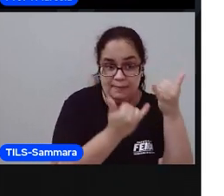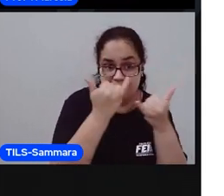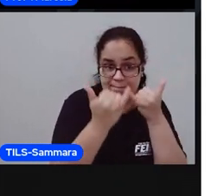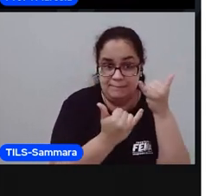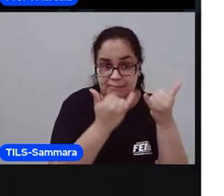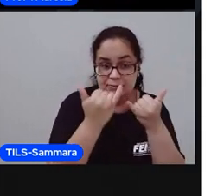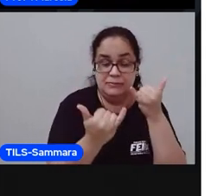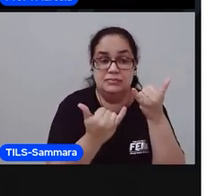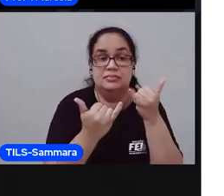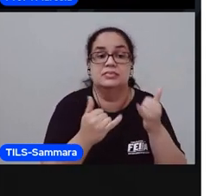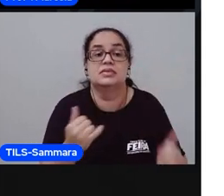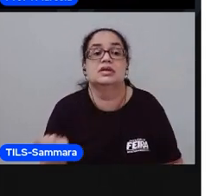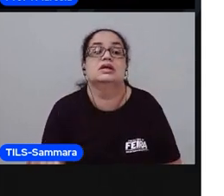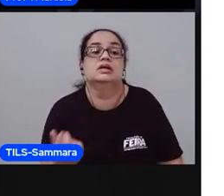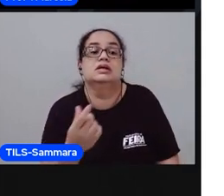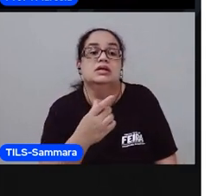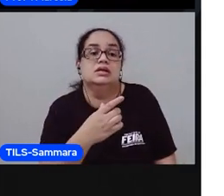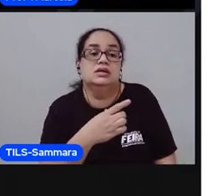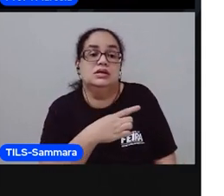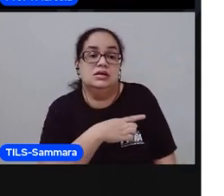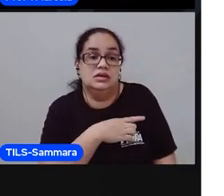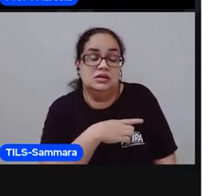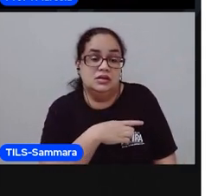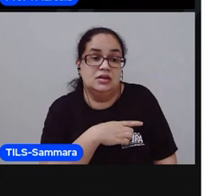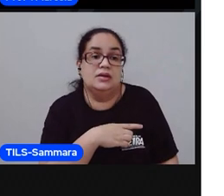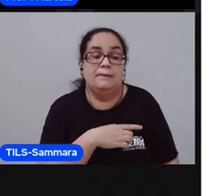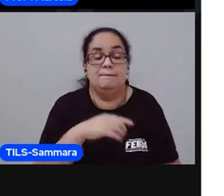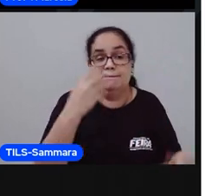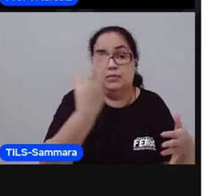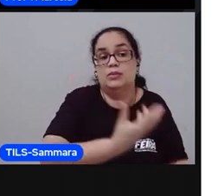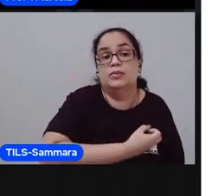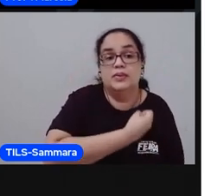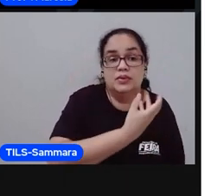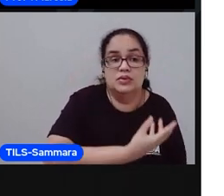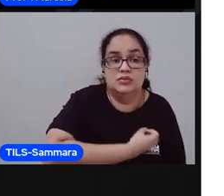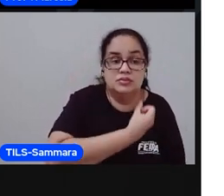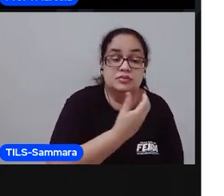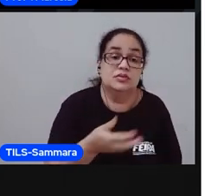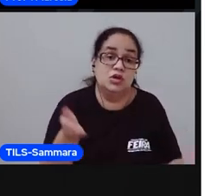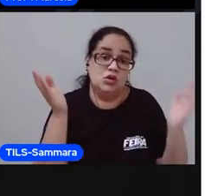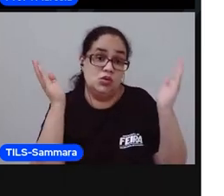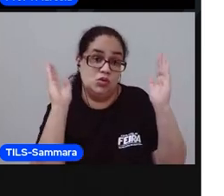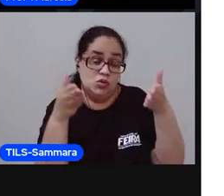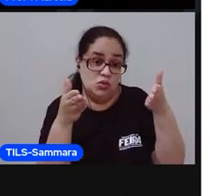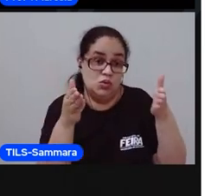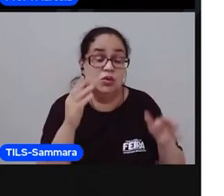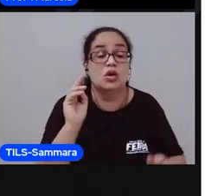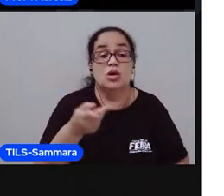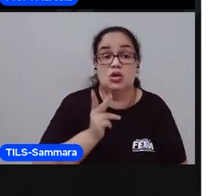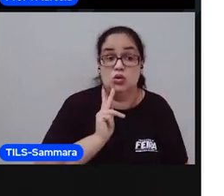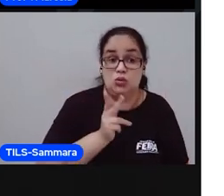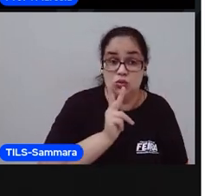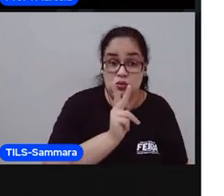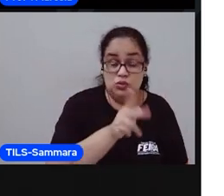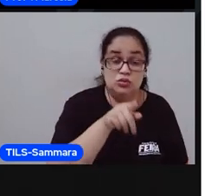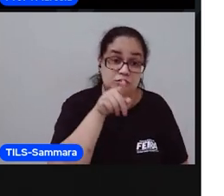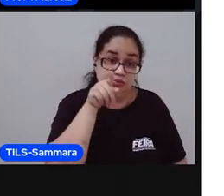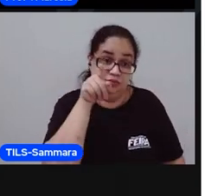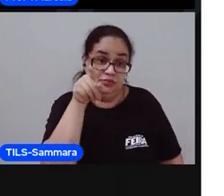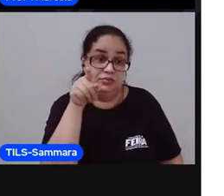metáfora que ele fez aí com esse poema. Agora, vamos continuar aqui,